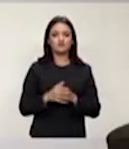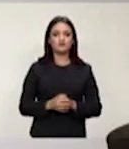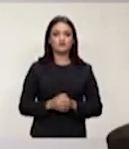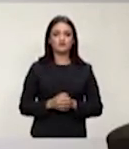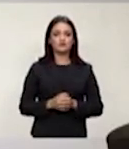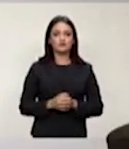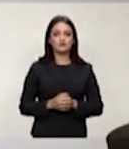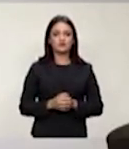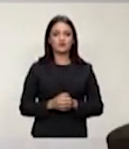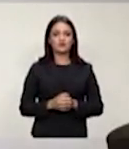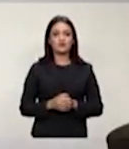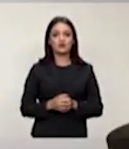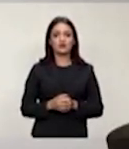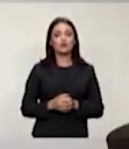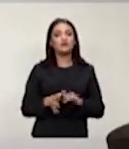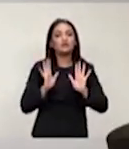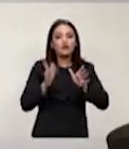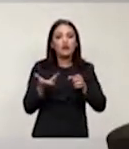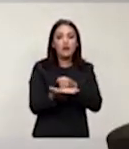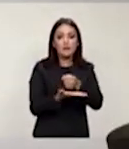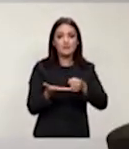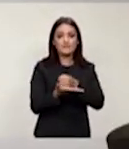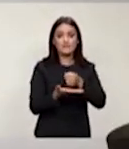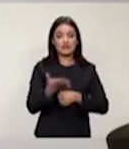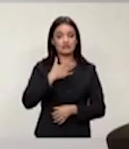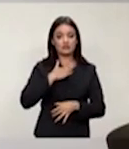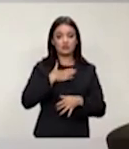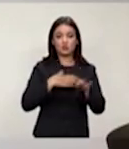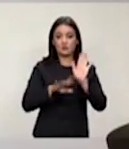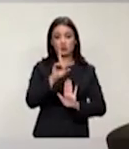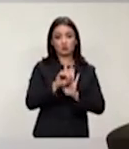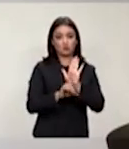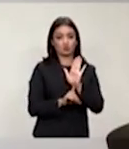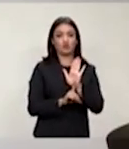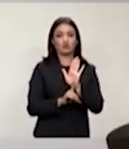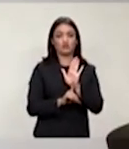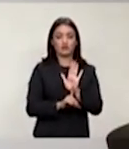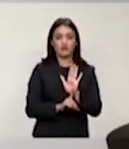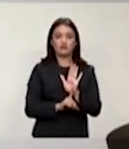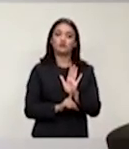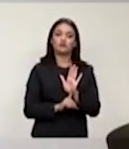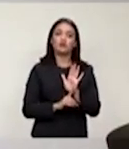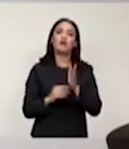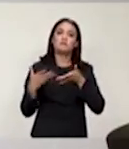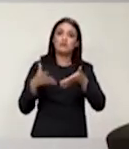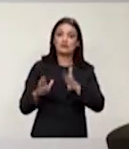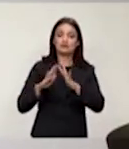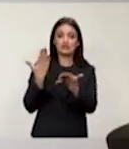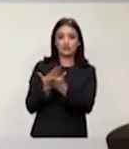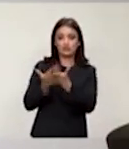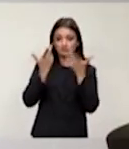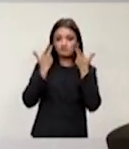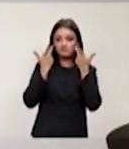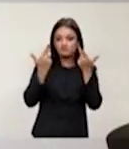nortearam o meu direito a ser e estar na escola comum. Não foi